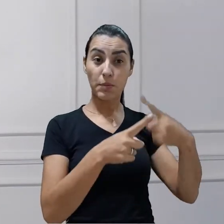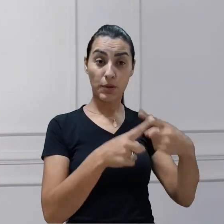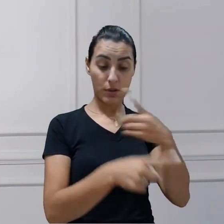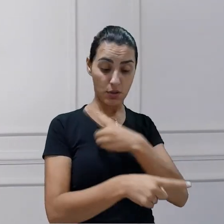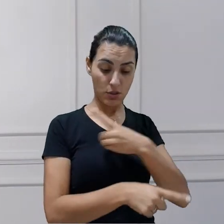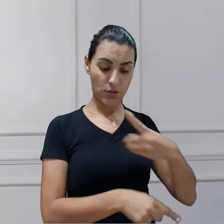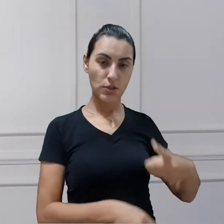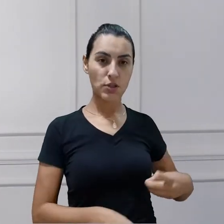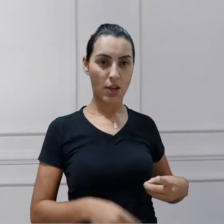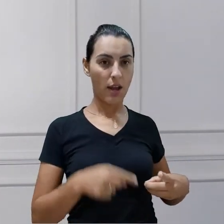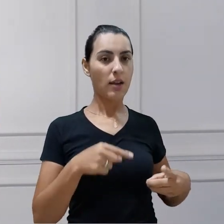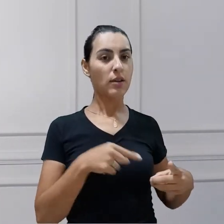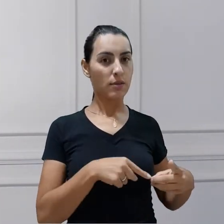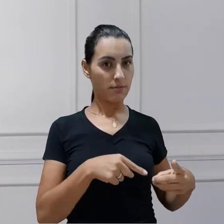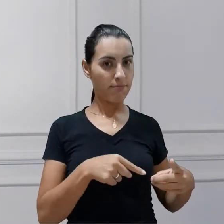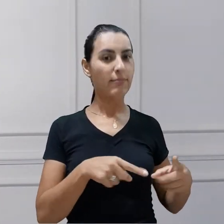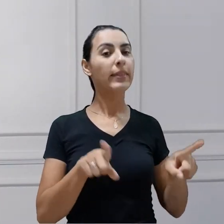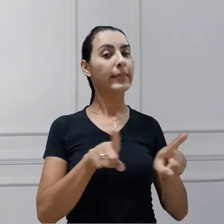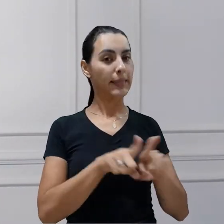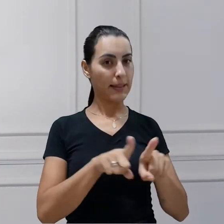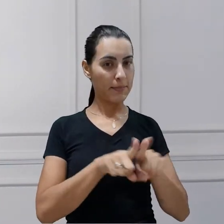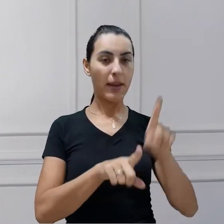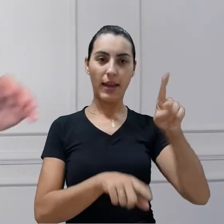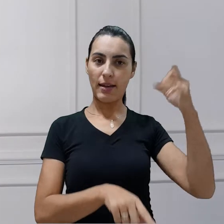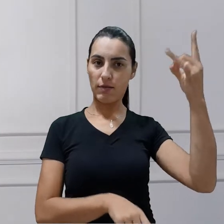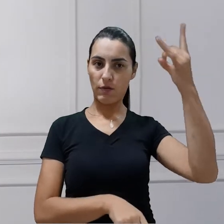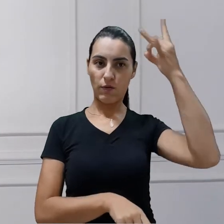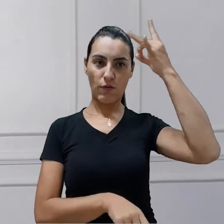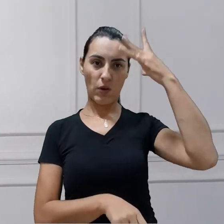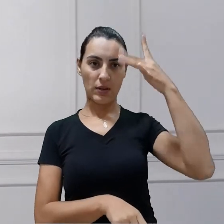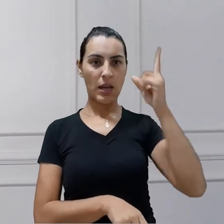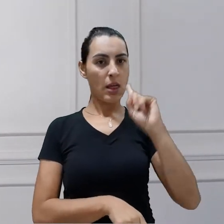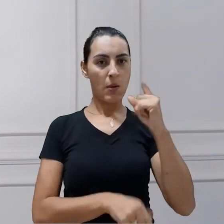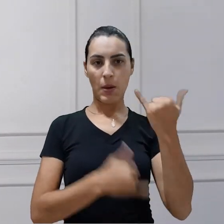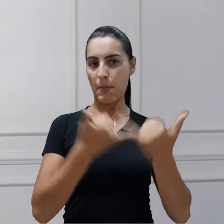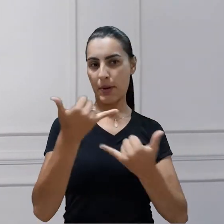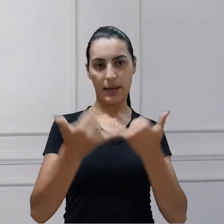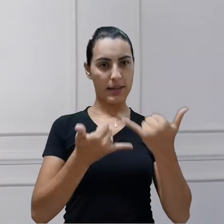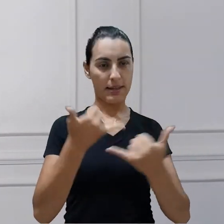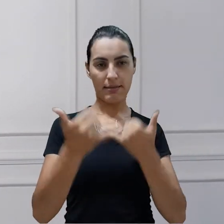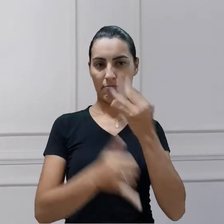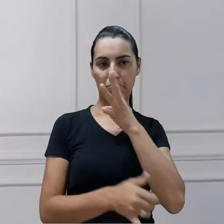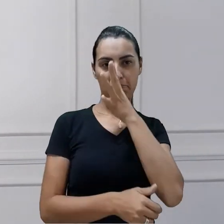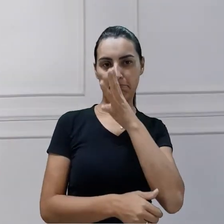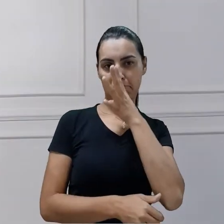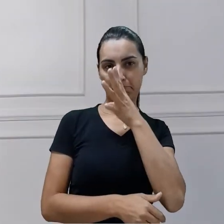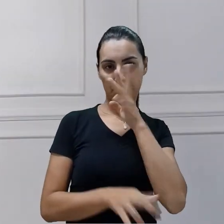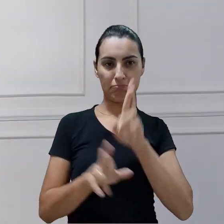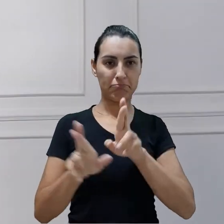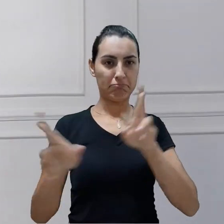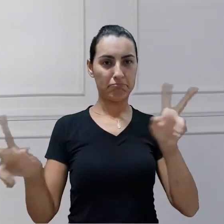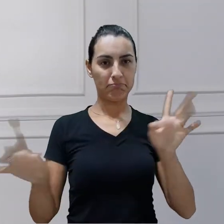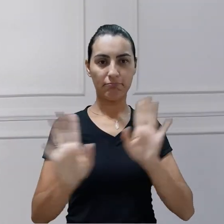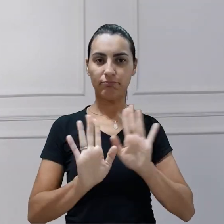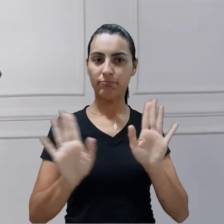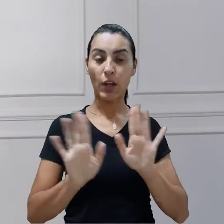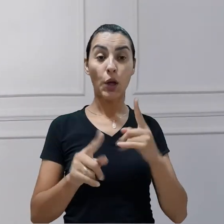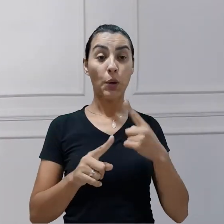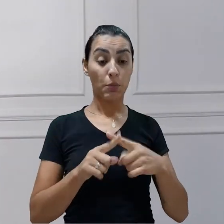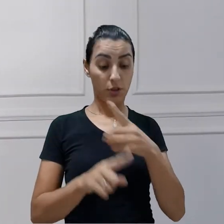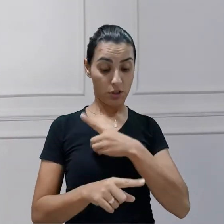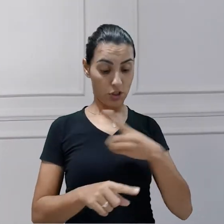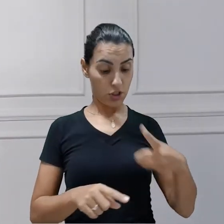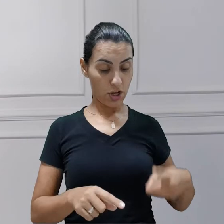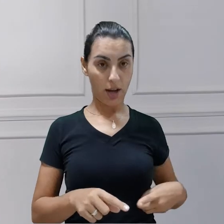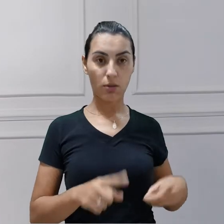também é uma vocação. E não deve ser tratada de forma diferente. Porque uma vez diácono,